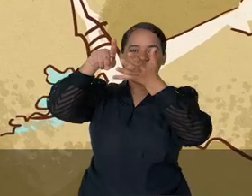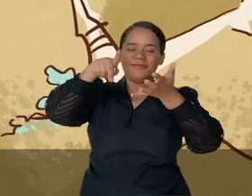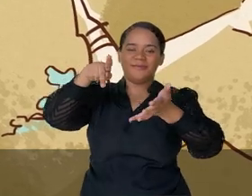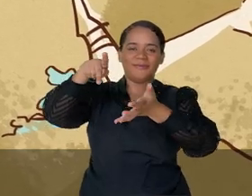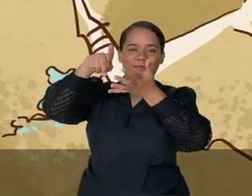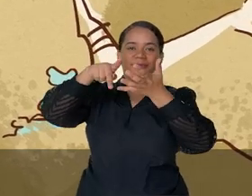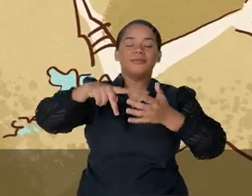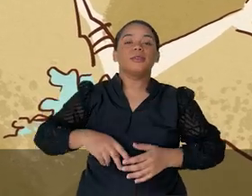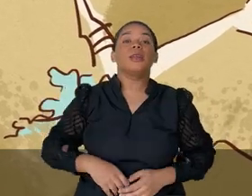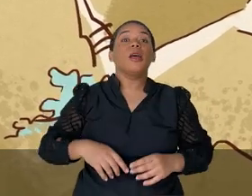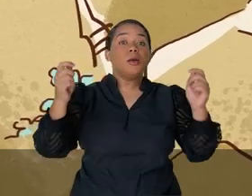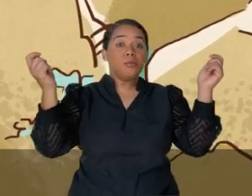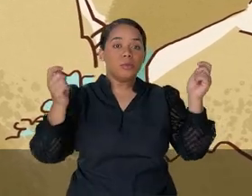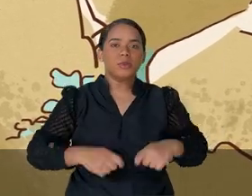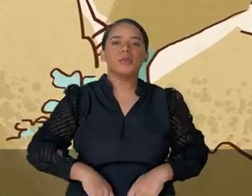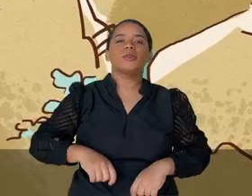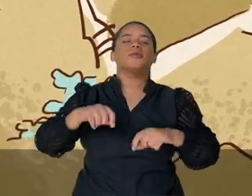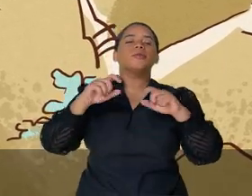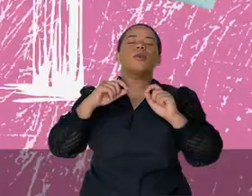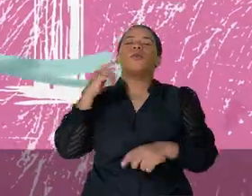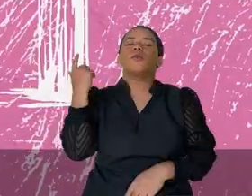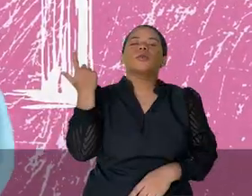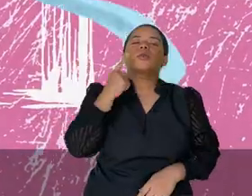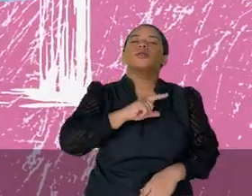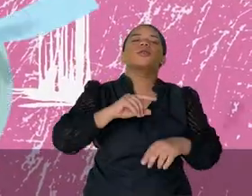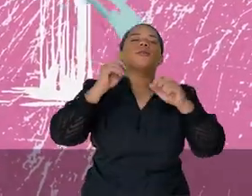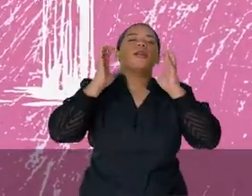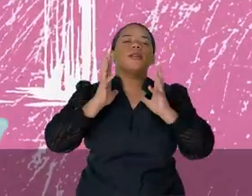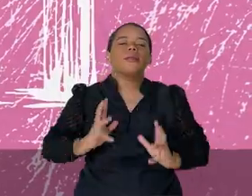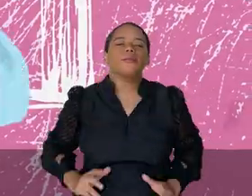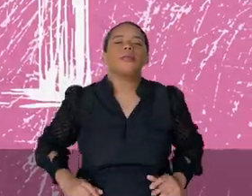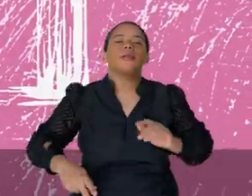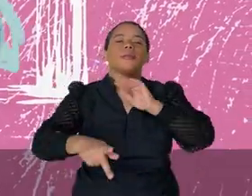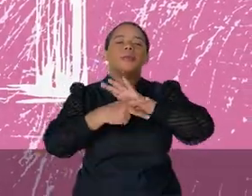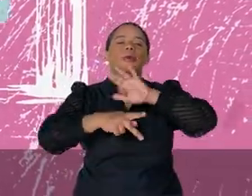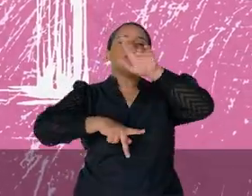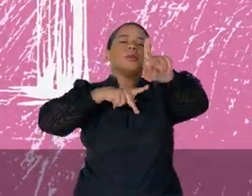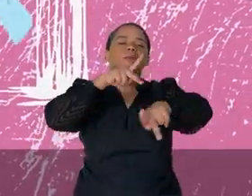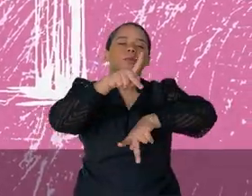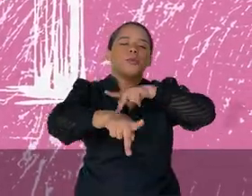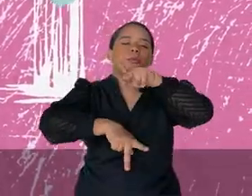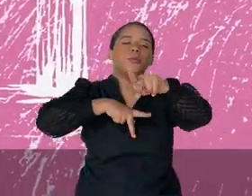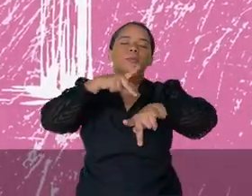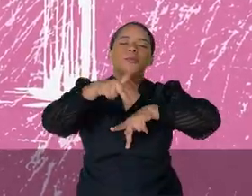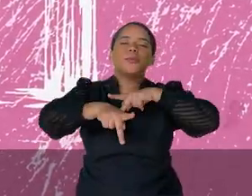sonho, nosso amor.